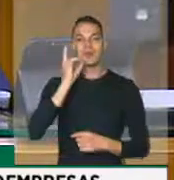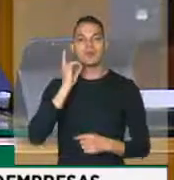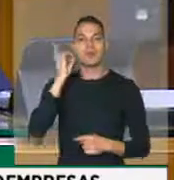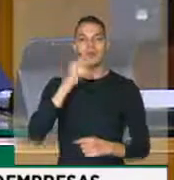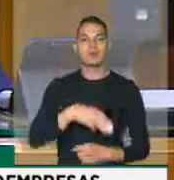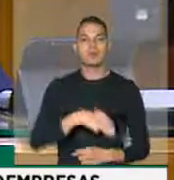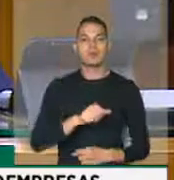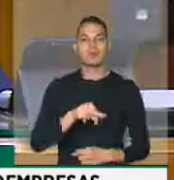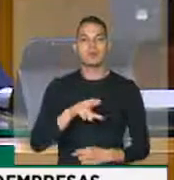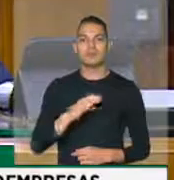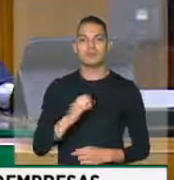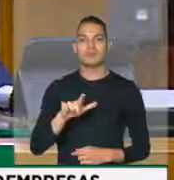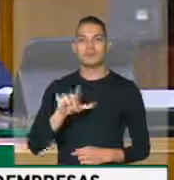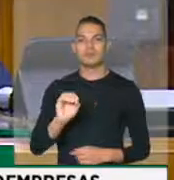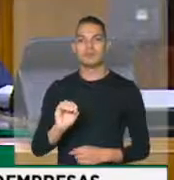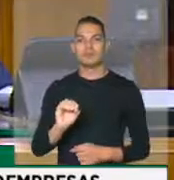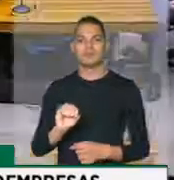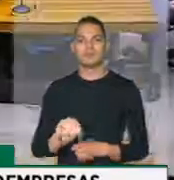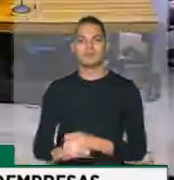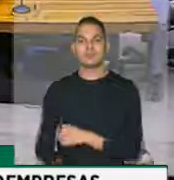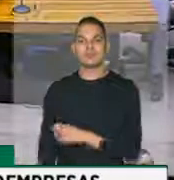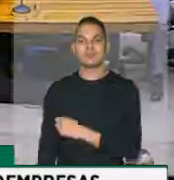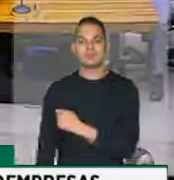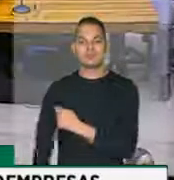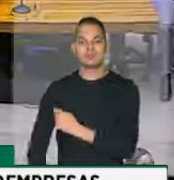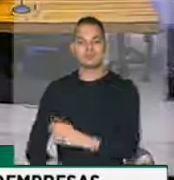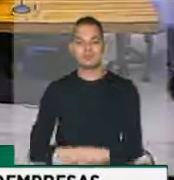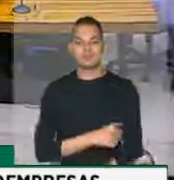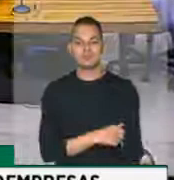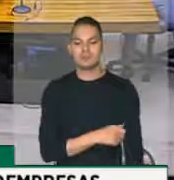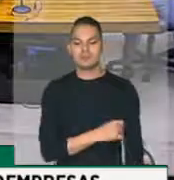Marcelo Freixo. Senhor presidente,